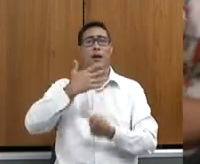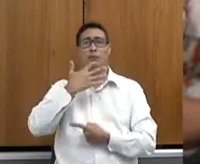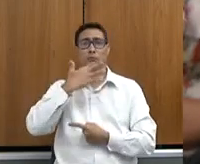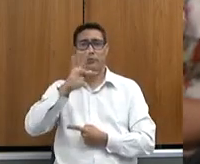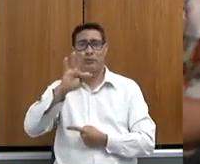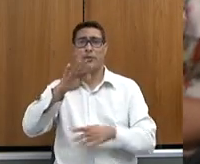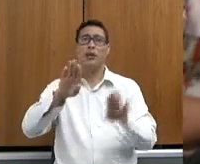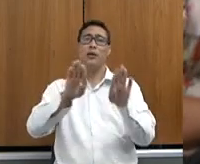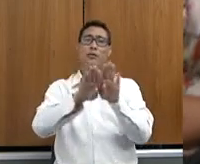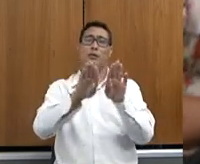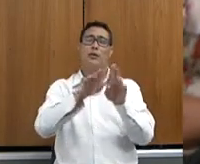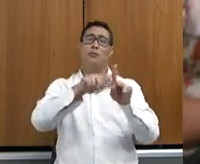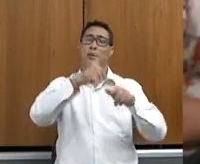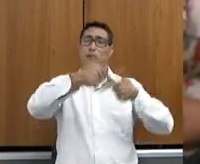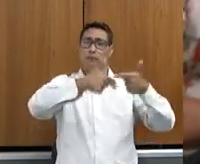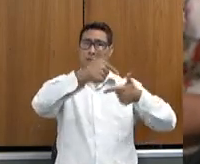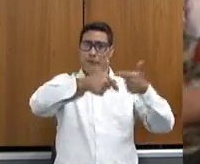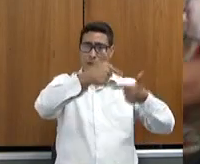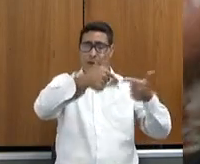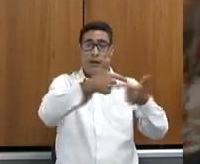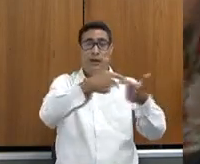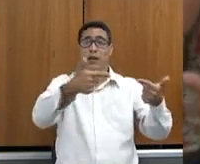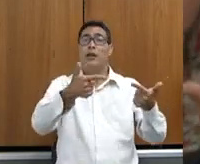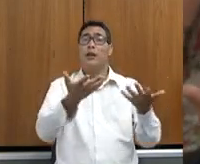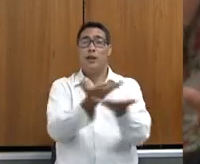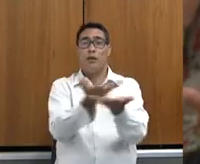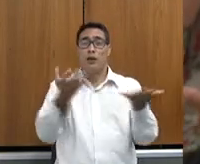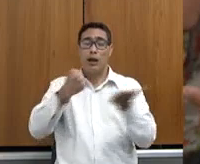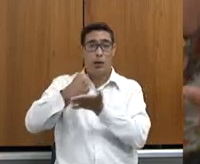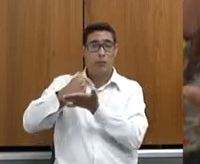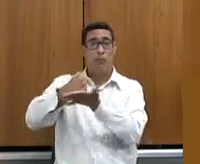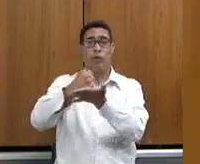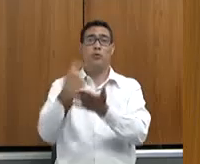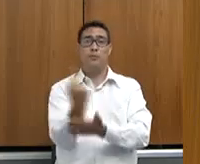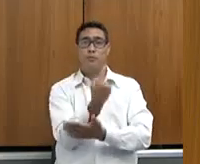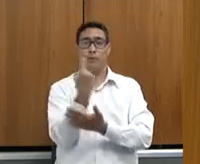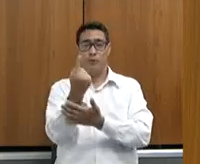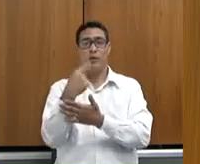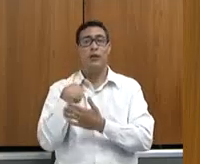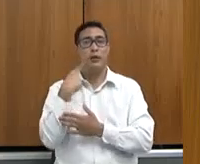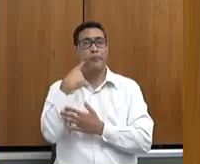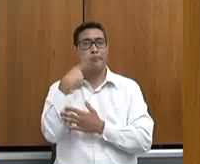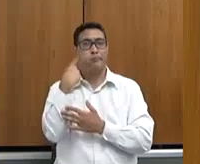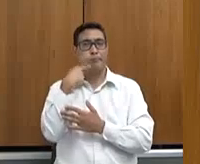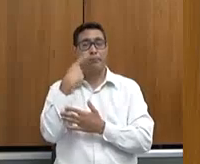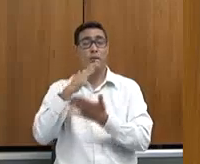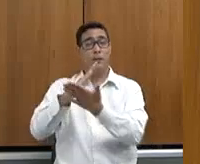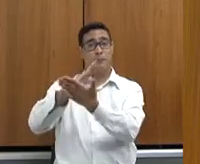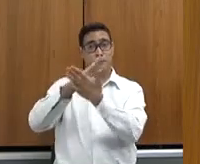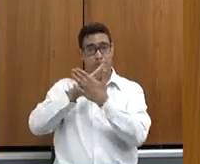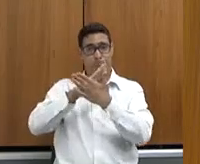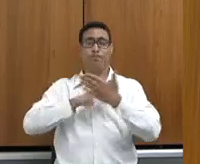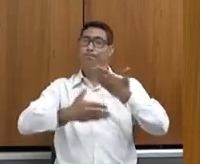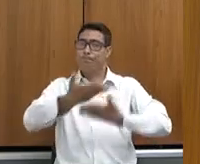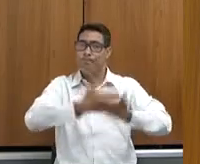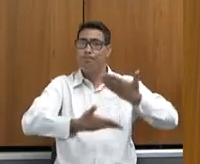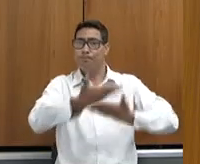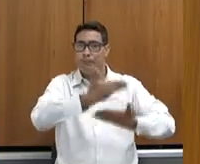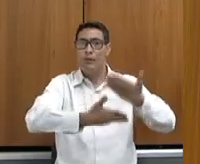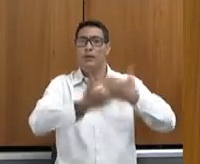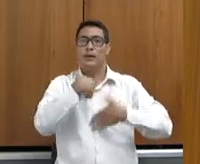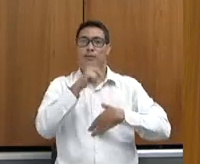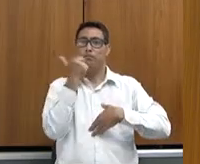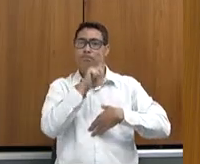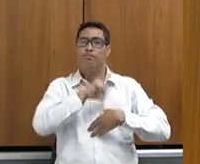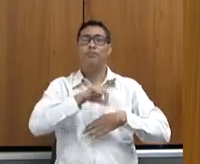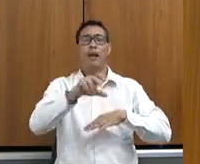trabalhista, e que eu conto com o apoio de vocês, deputados, para poder ajudar a gente a desembolar isso, para a gente continuar